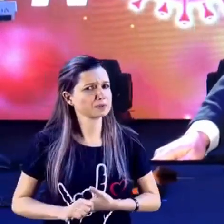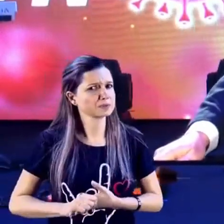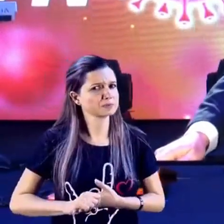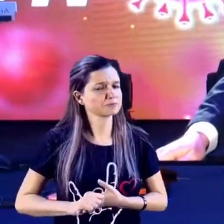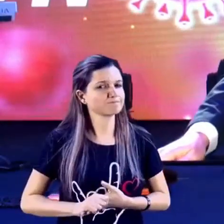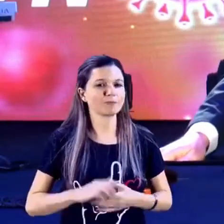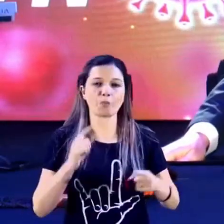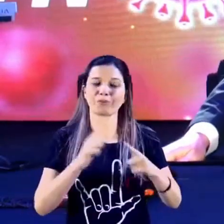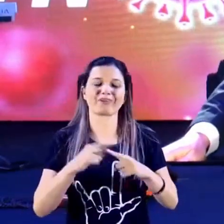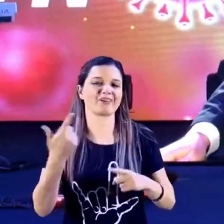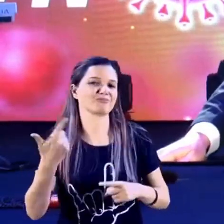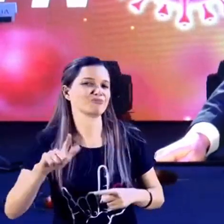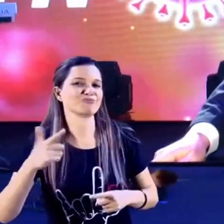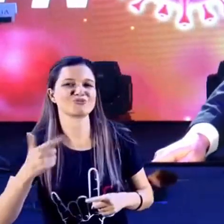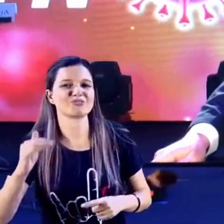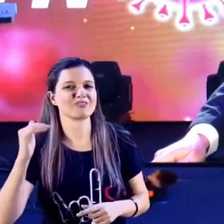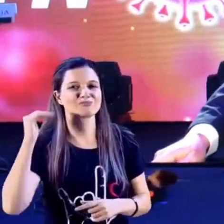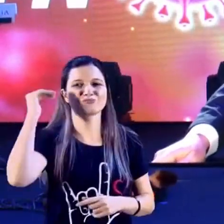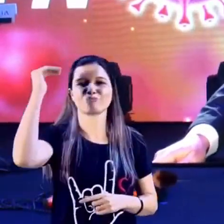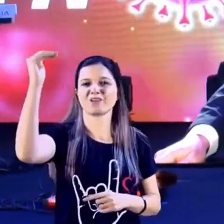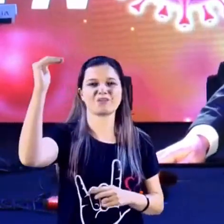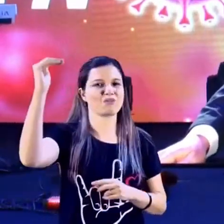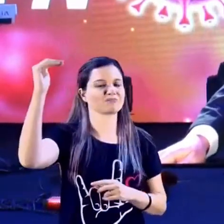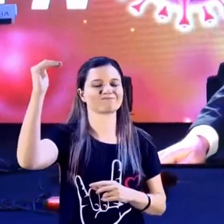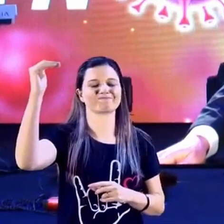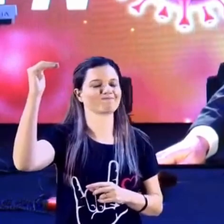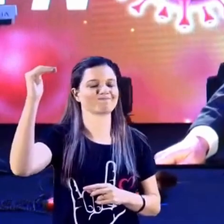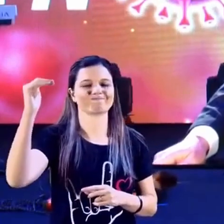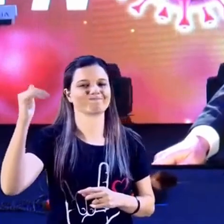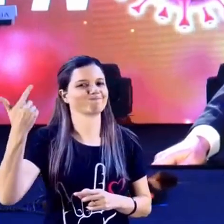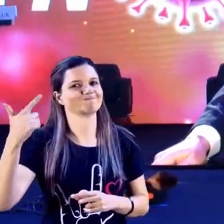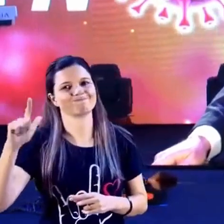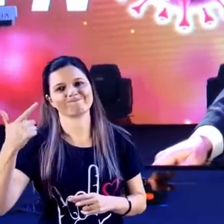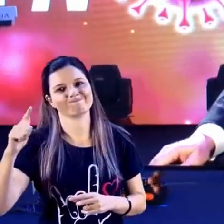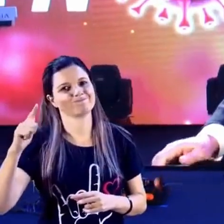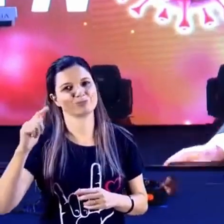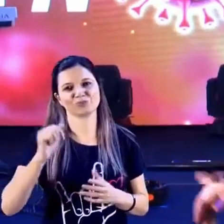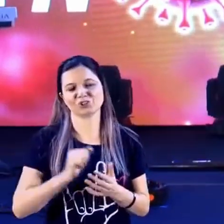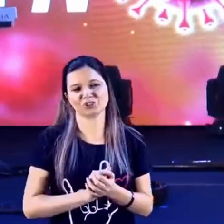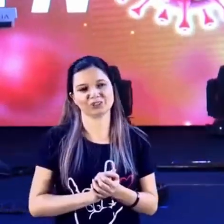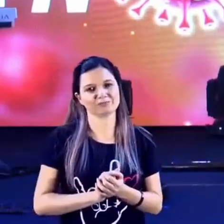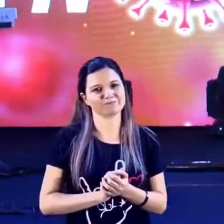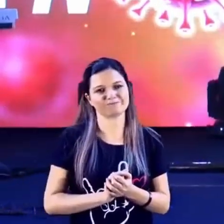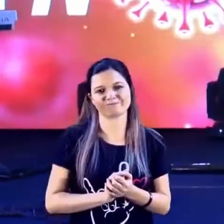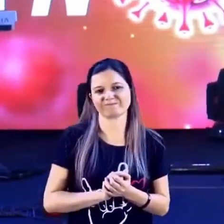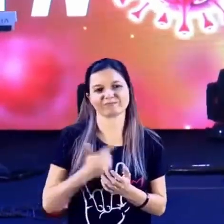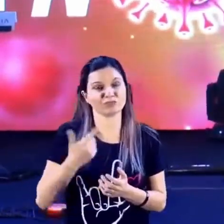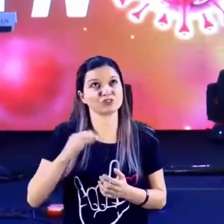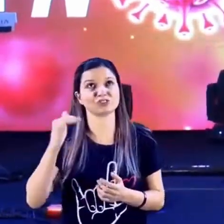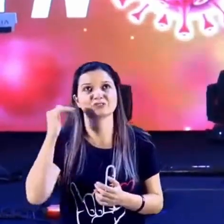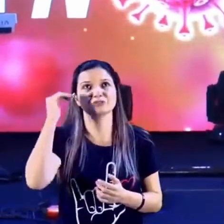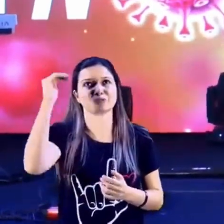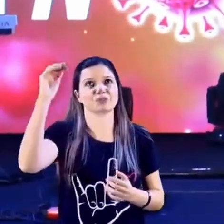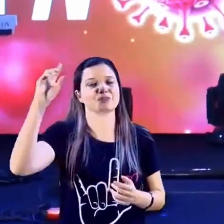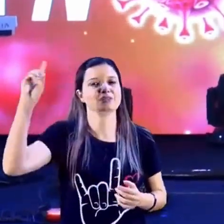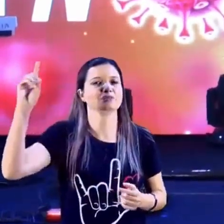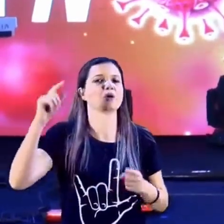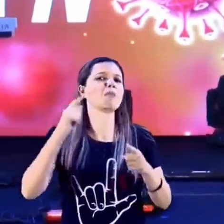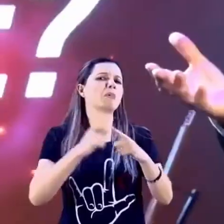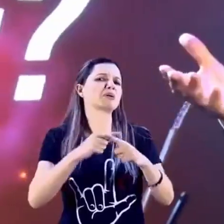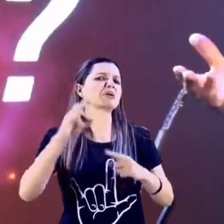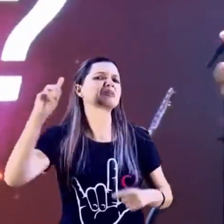Por não haver ninguém superior por quem jurar, jurou por si mesmo. Mas Deus, para que precisa jurar?